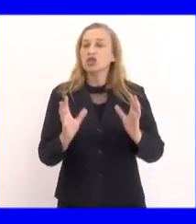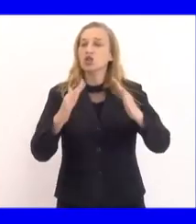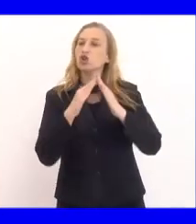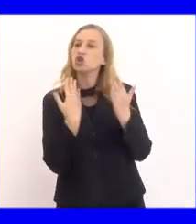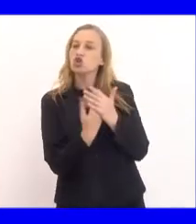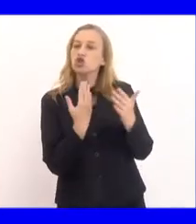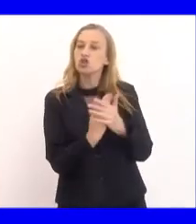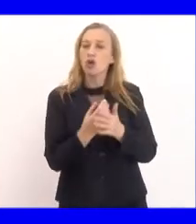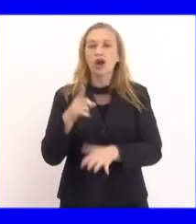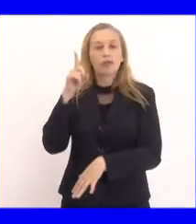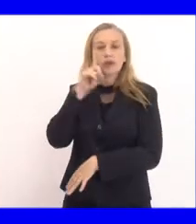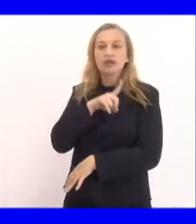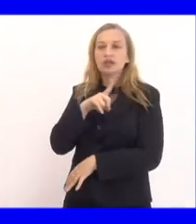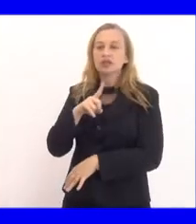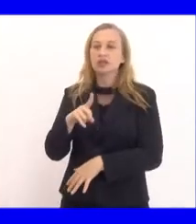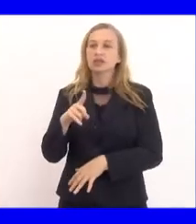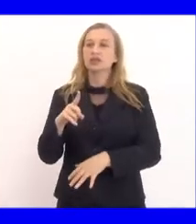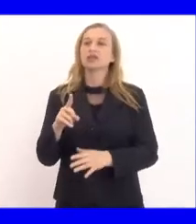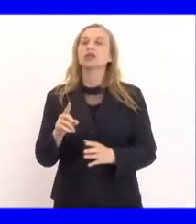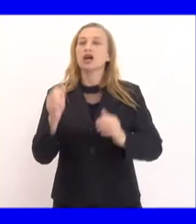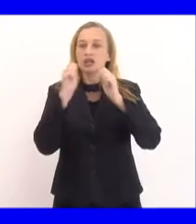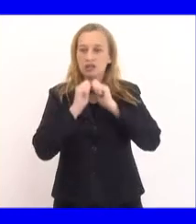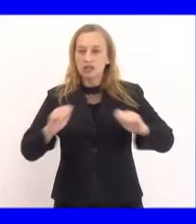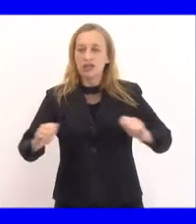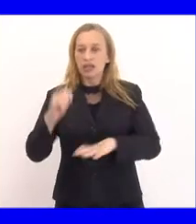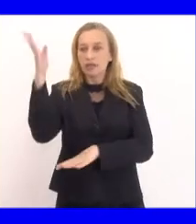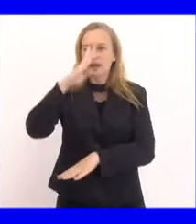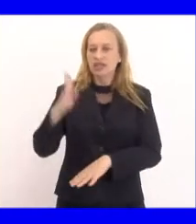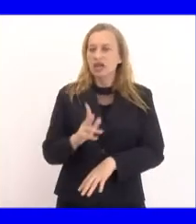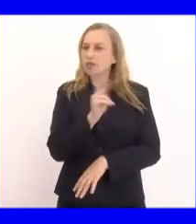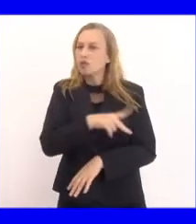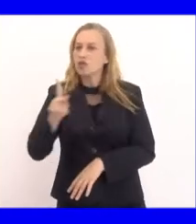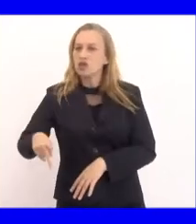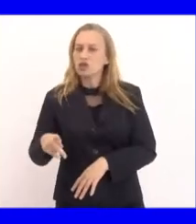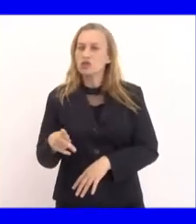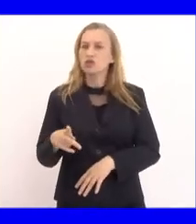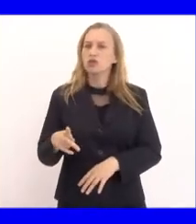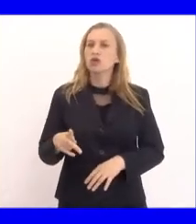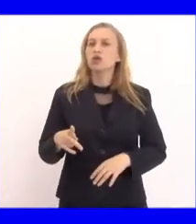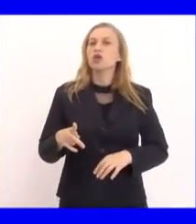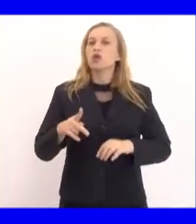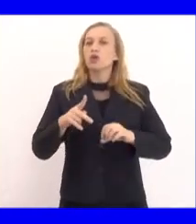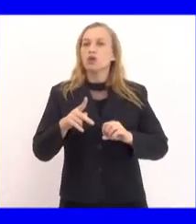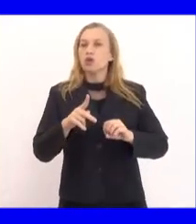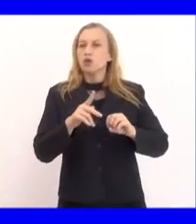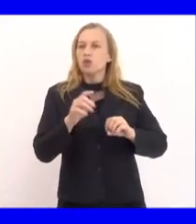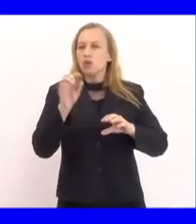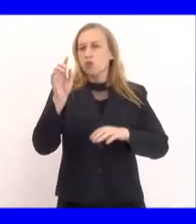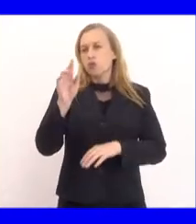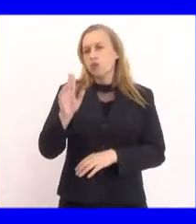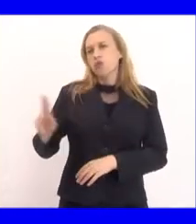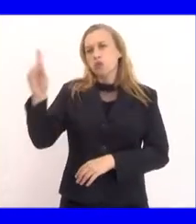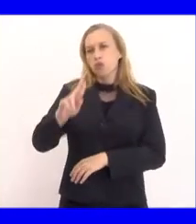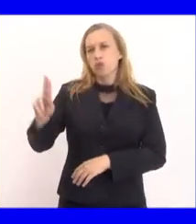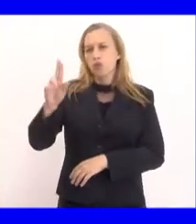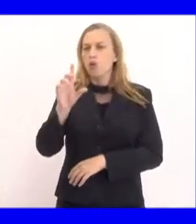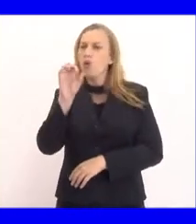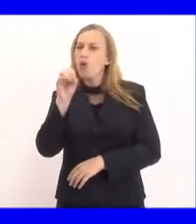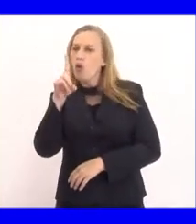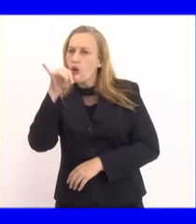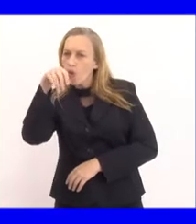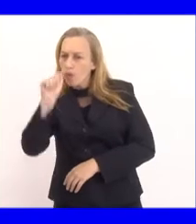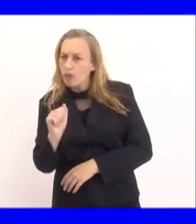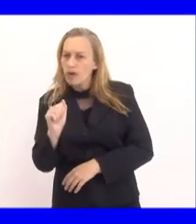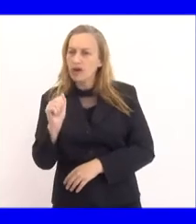Americano de Neurocirurgiões da Sociedade Brasileira de Neurocirurgia, professor da Universidade de Columbia e responsável também pelo Instituto